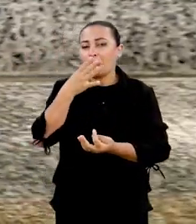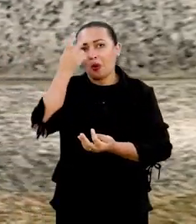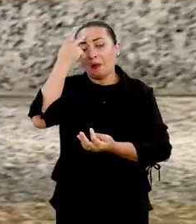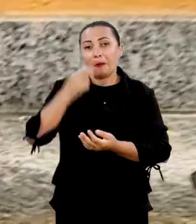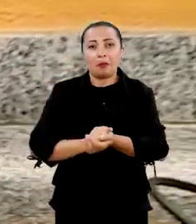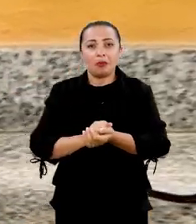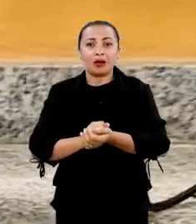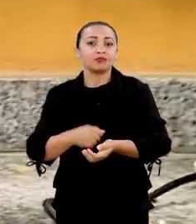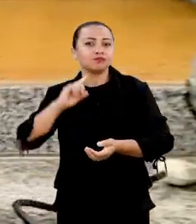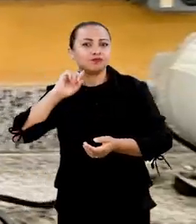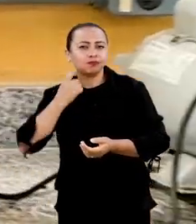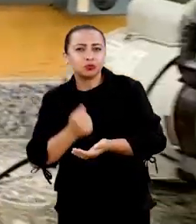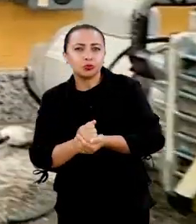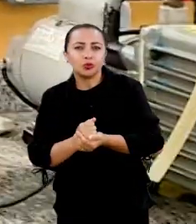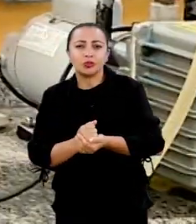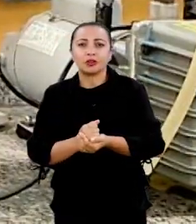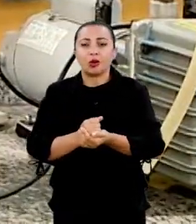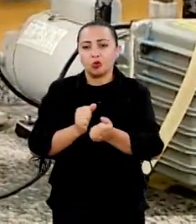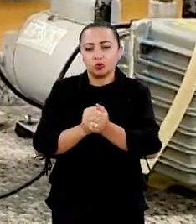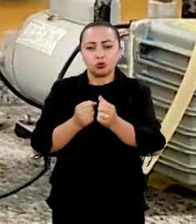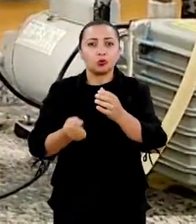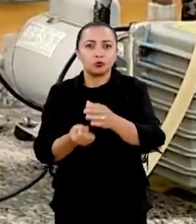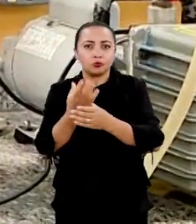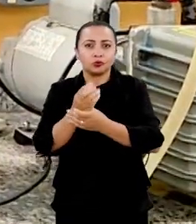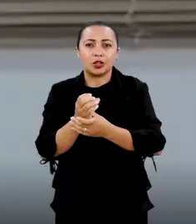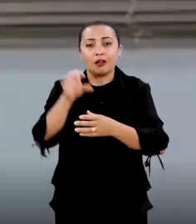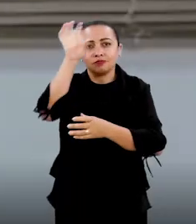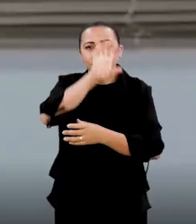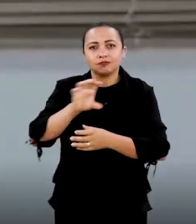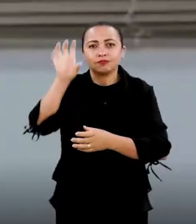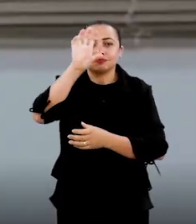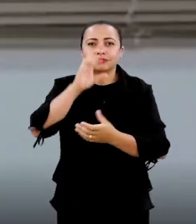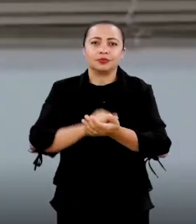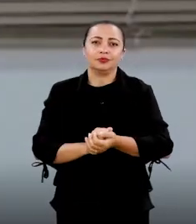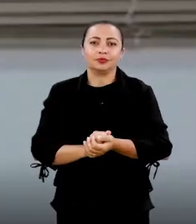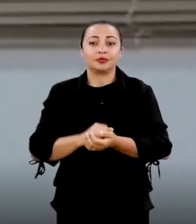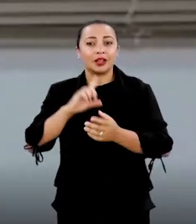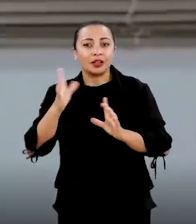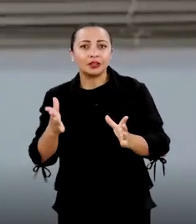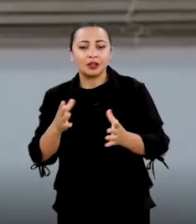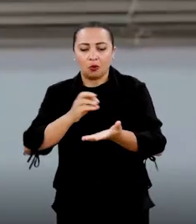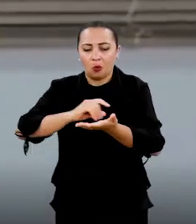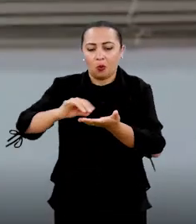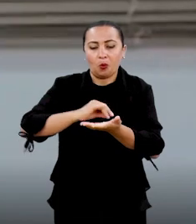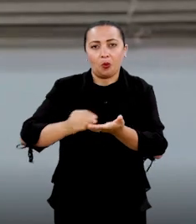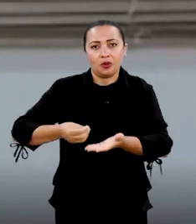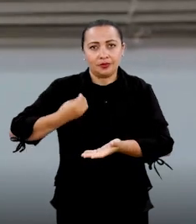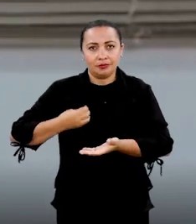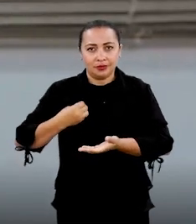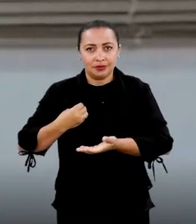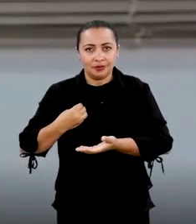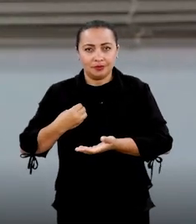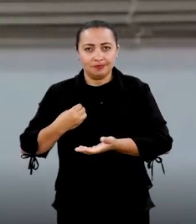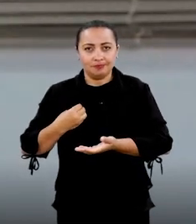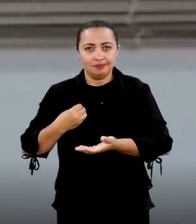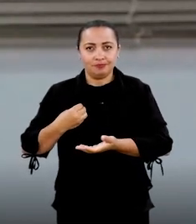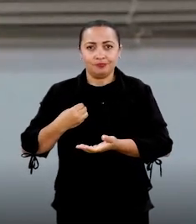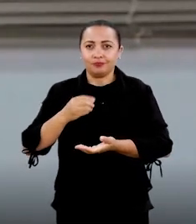esses resíduos, a partir de matéria-prima natural. E uma vez que esse corante está presente